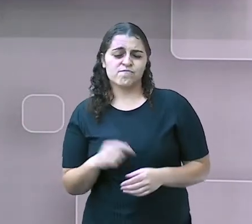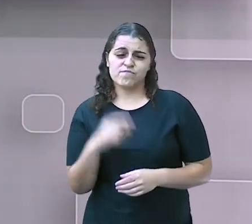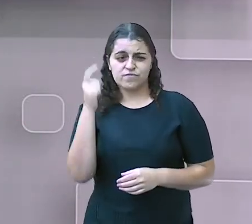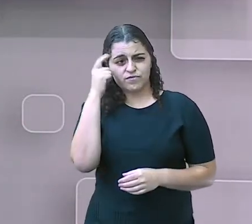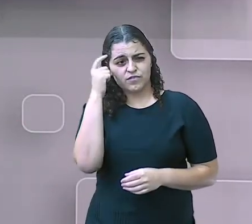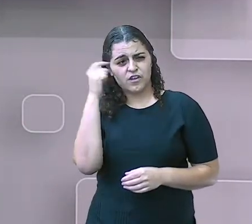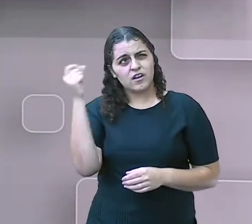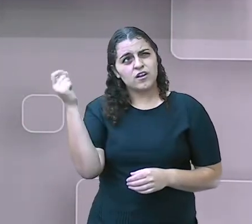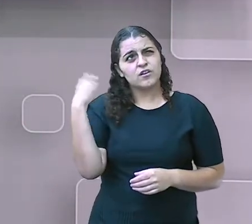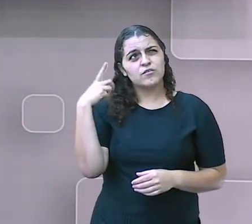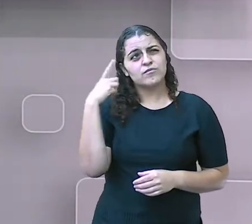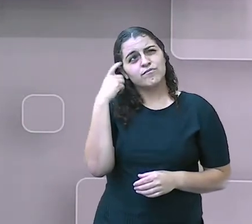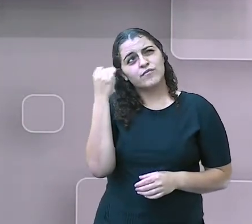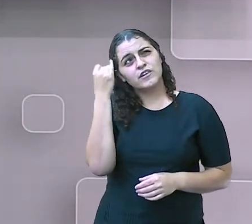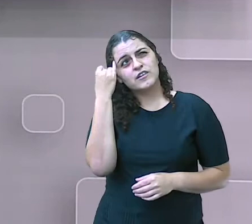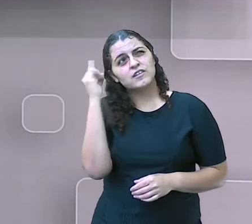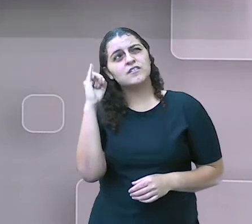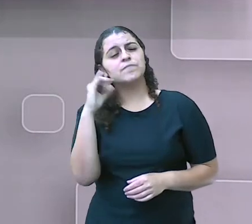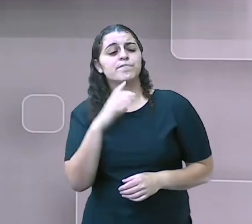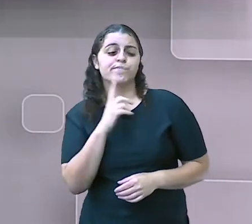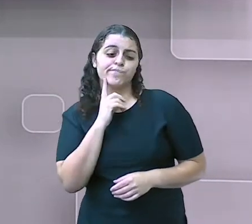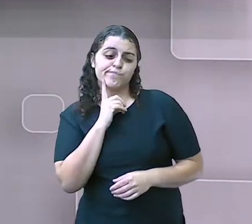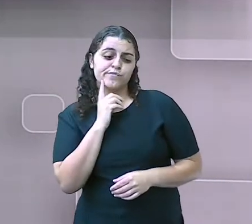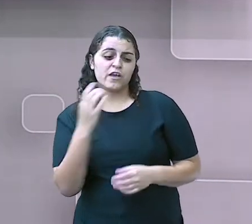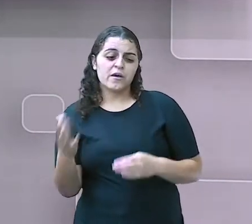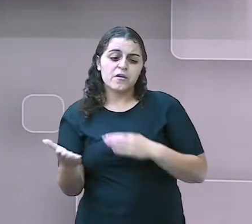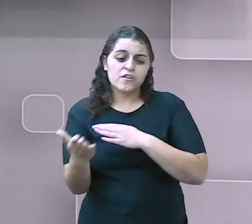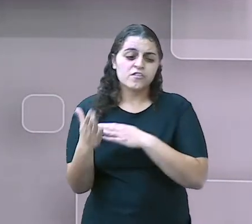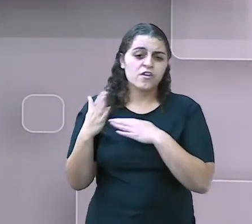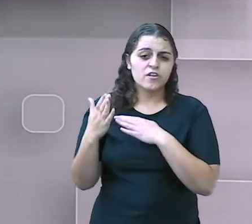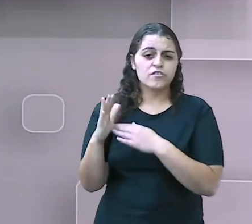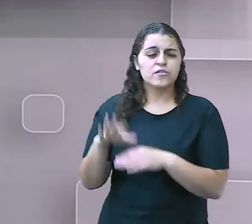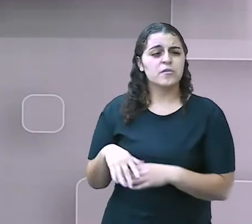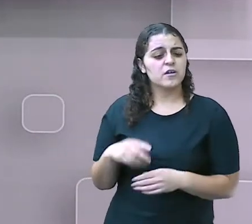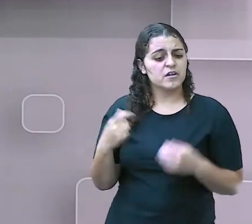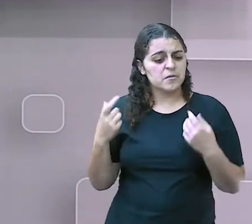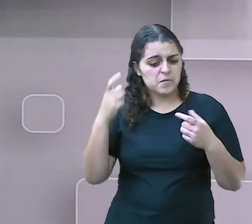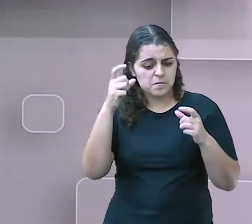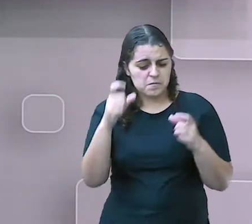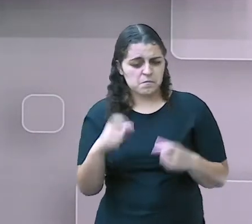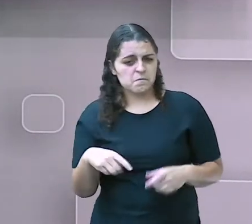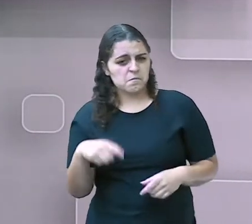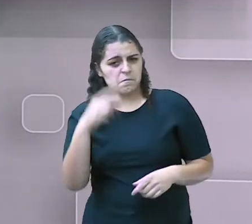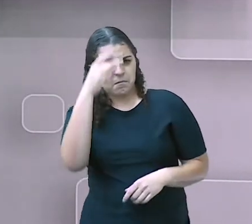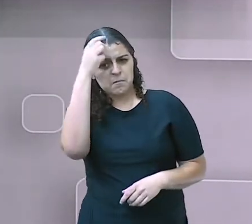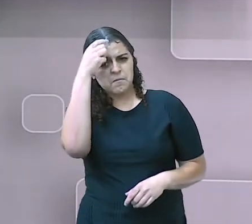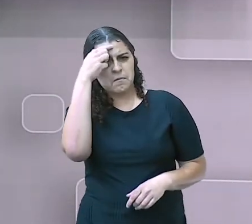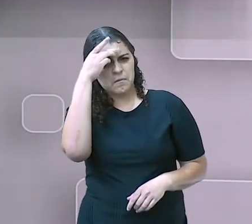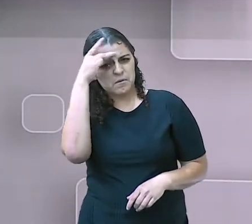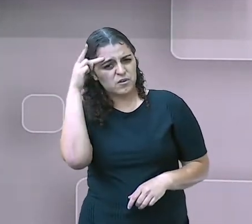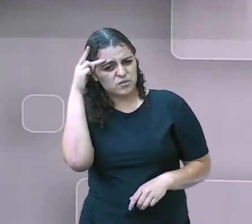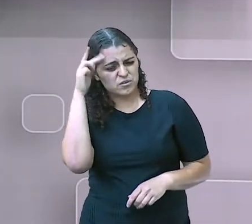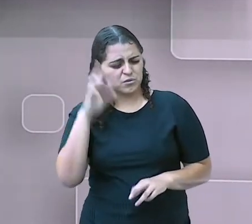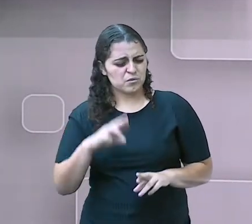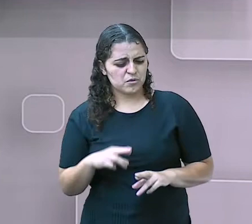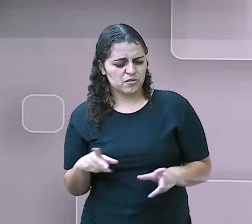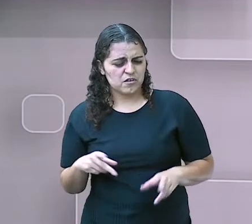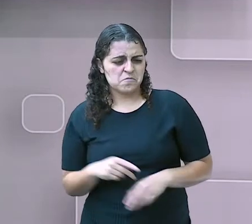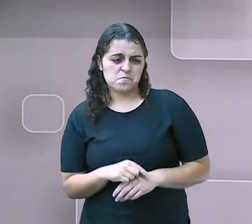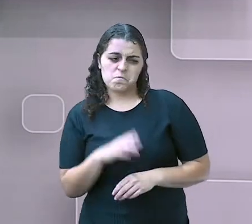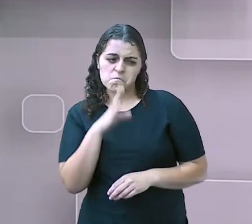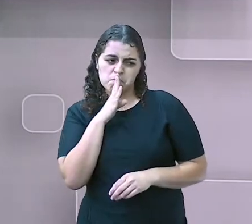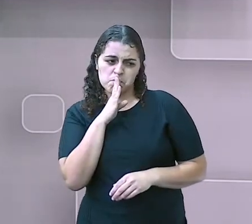aquela luzinha, né? Pra poder buscar uma ajuda. que sempre que tem a presença de uma pessoa estranha, a criança para de se